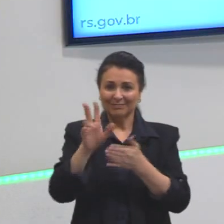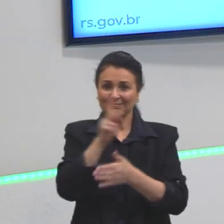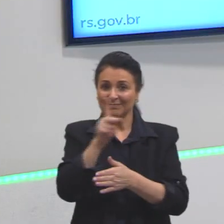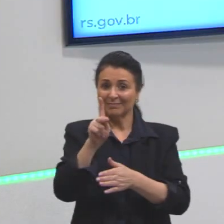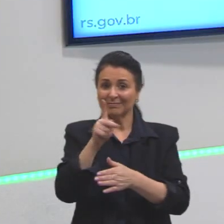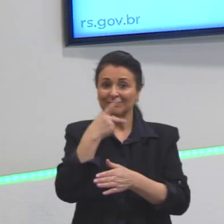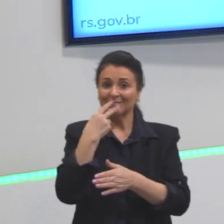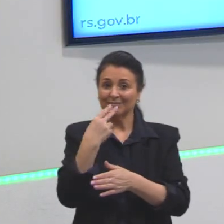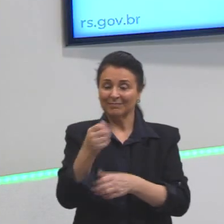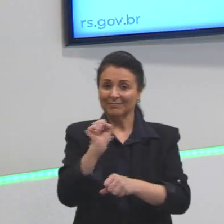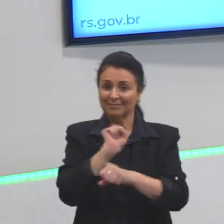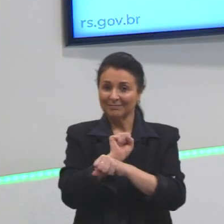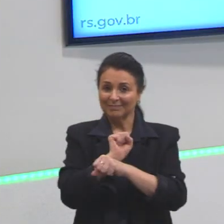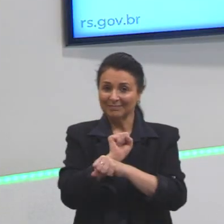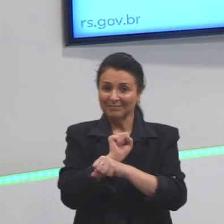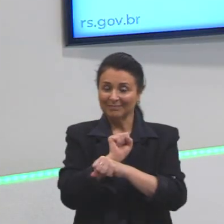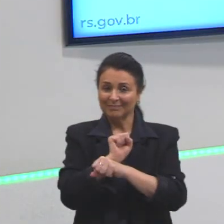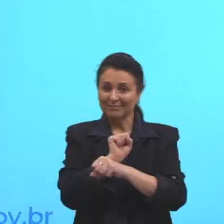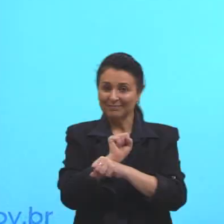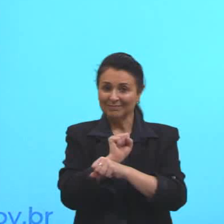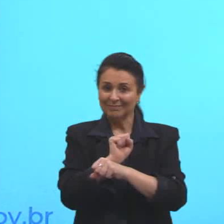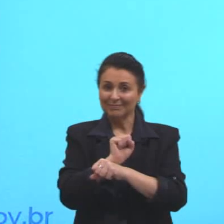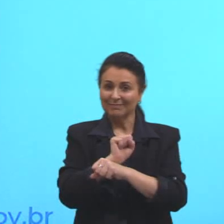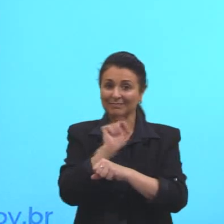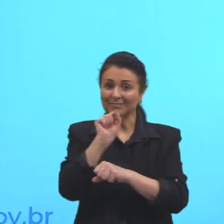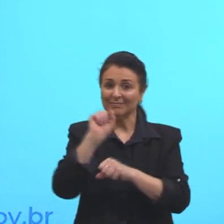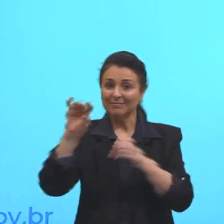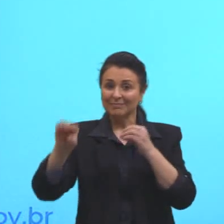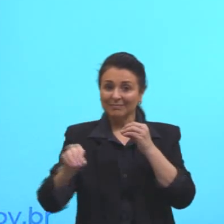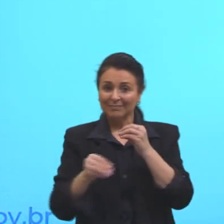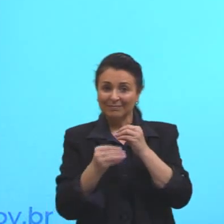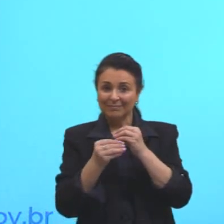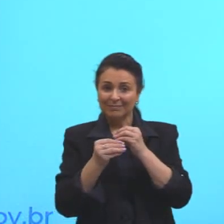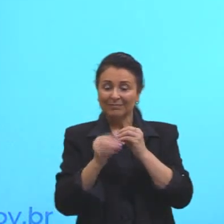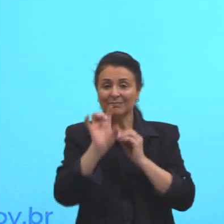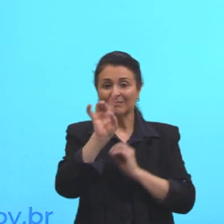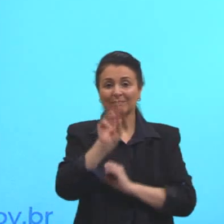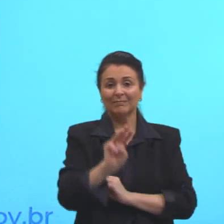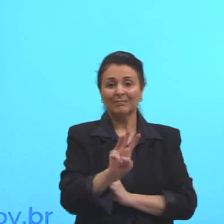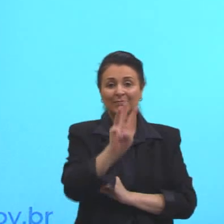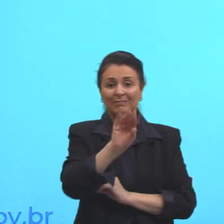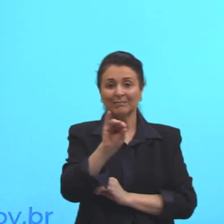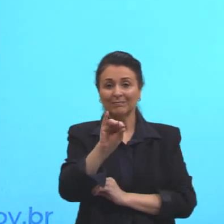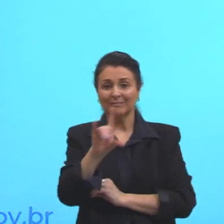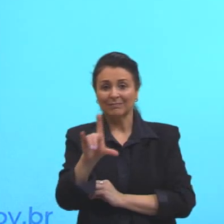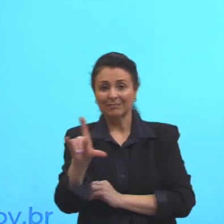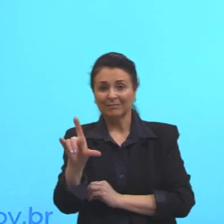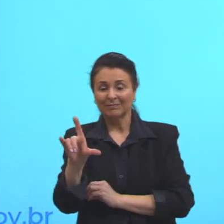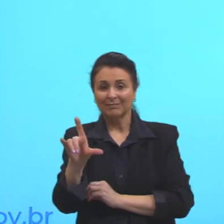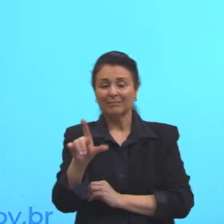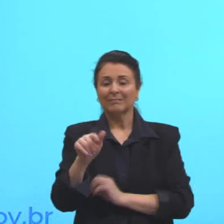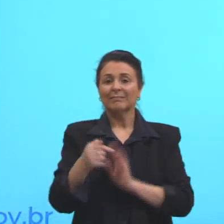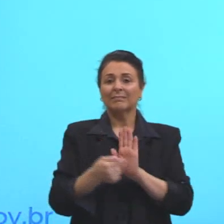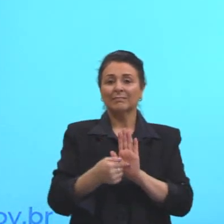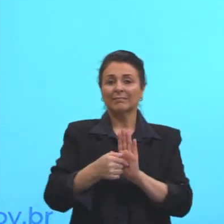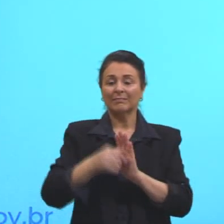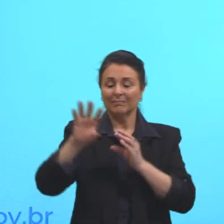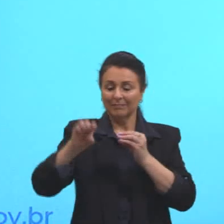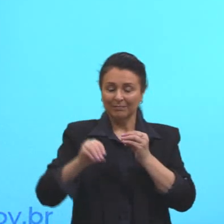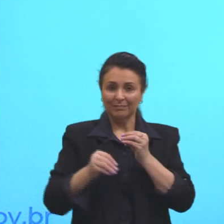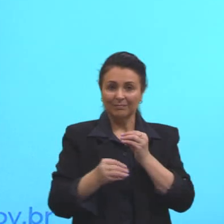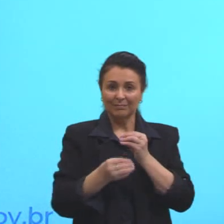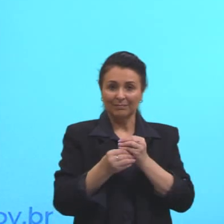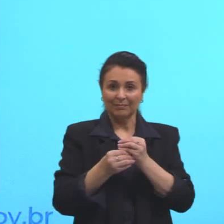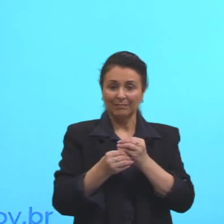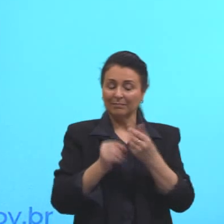nem is, nem are, não é. O ganhou? Um will na frente, o be está ali. Então, é só o acréscimo de